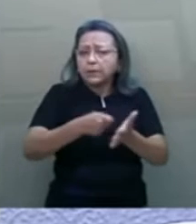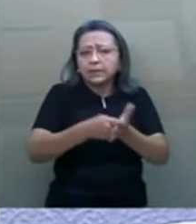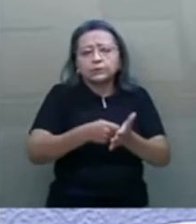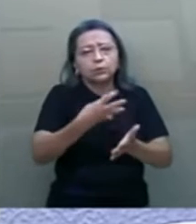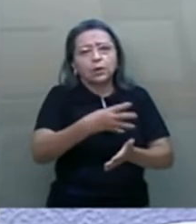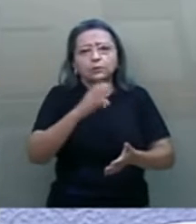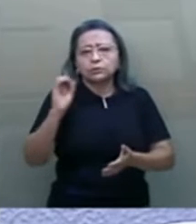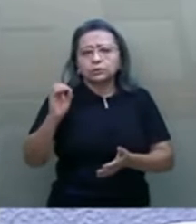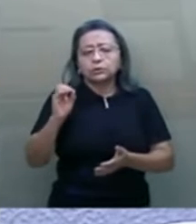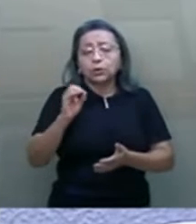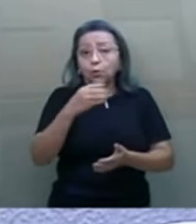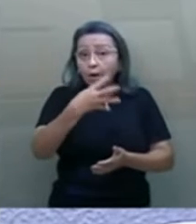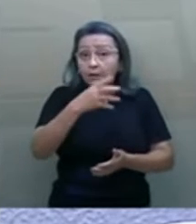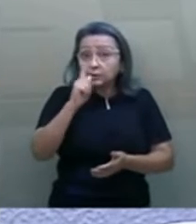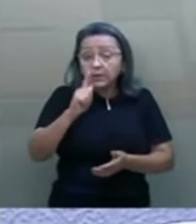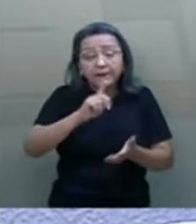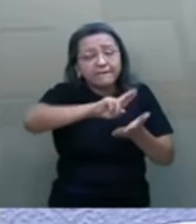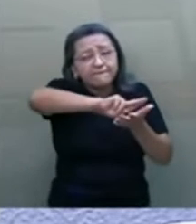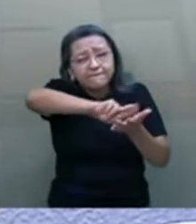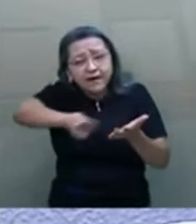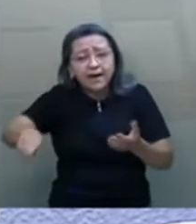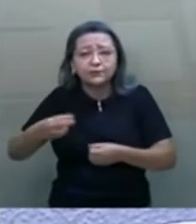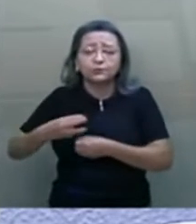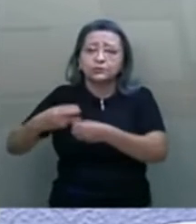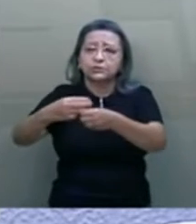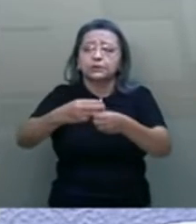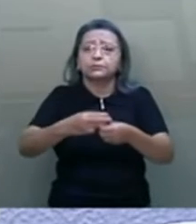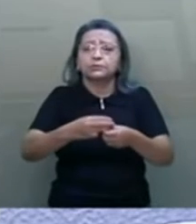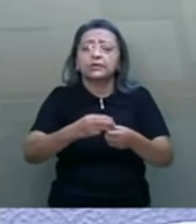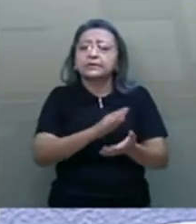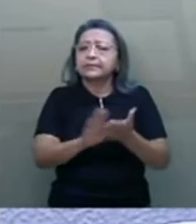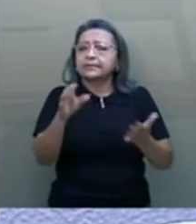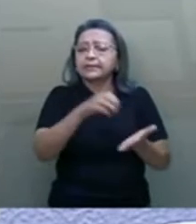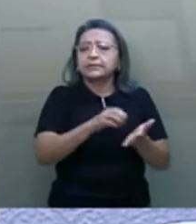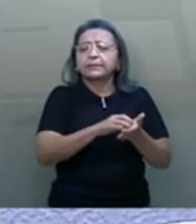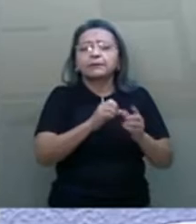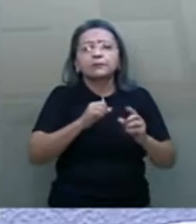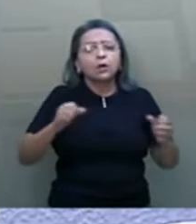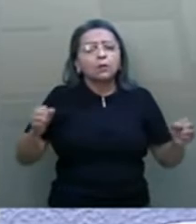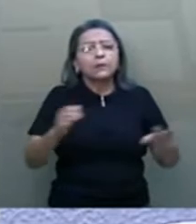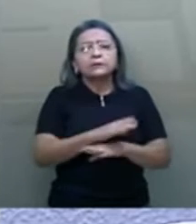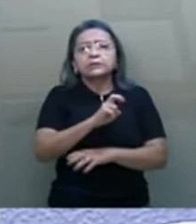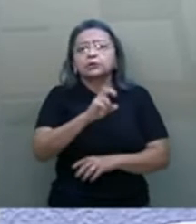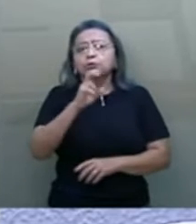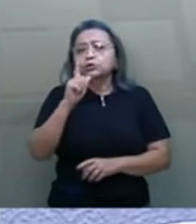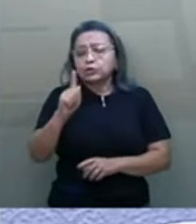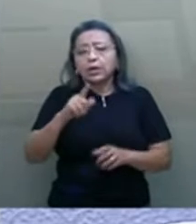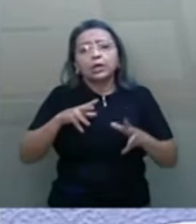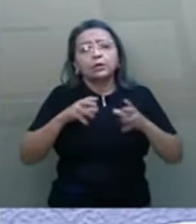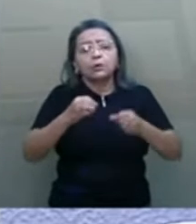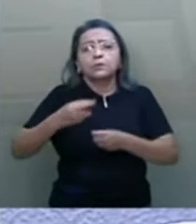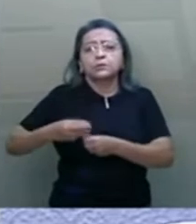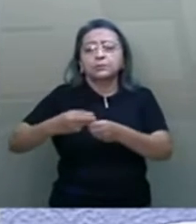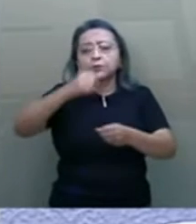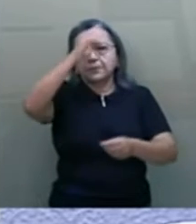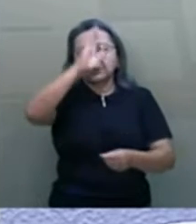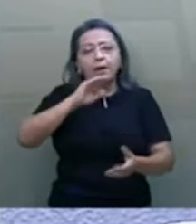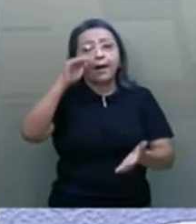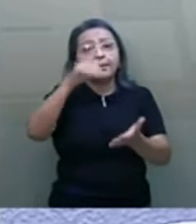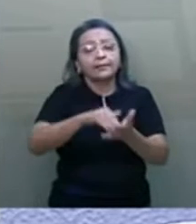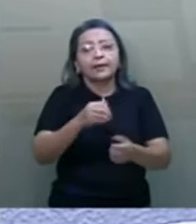4G para diversos distritos não-sede e cobertura 5G em todos os municípios brasileiros até